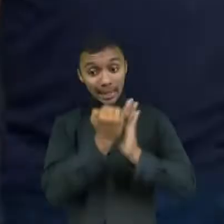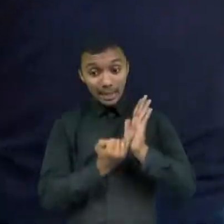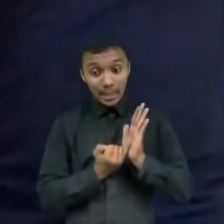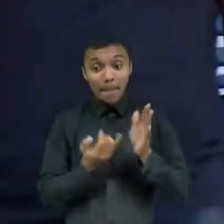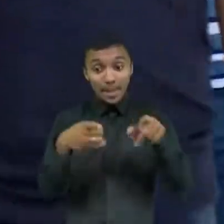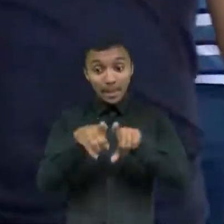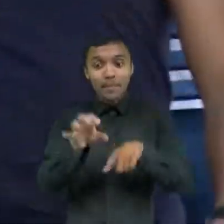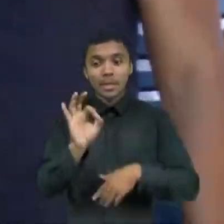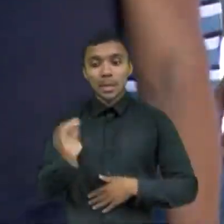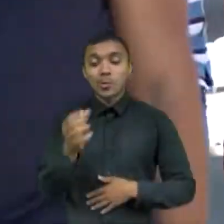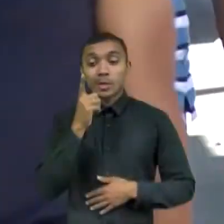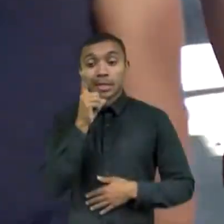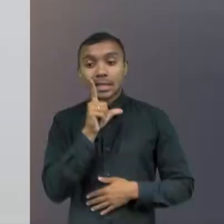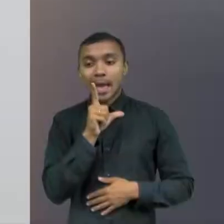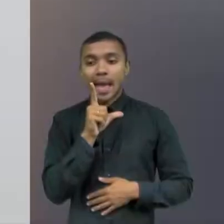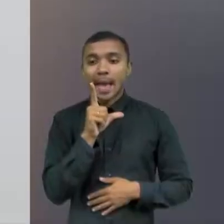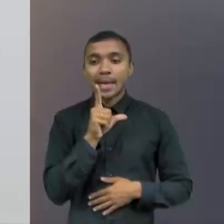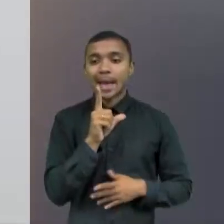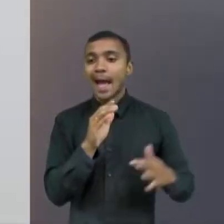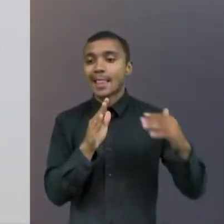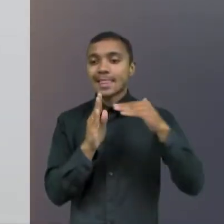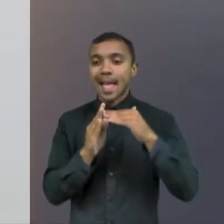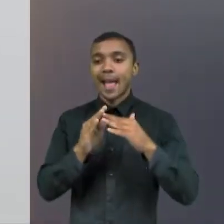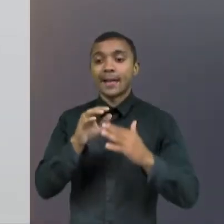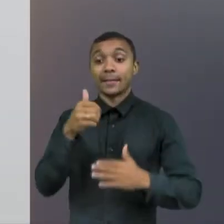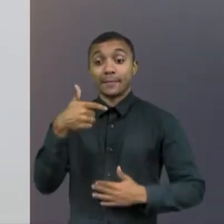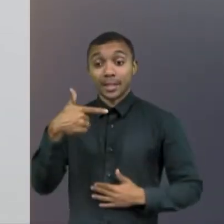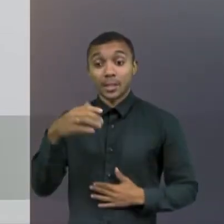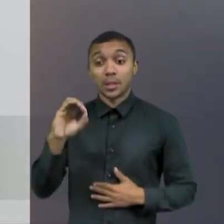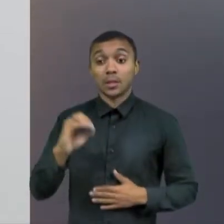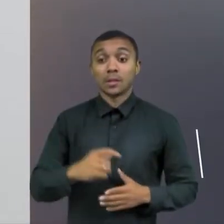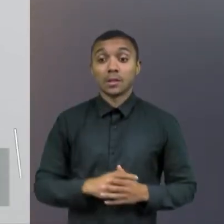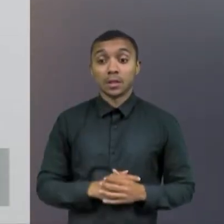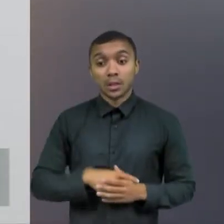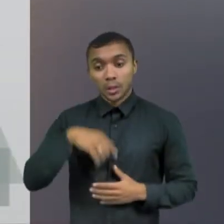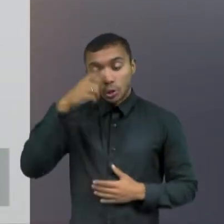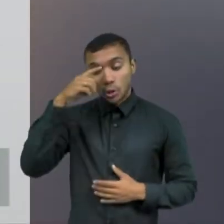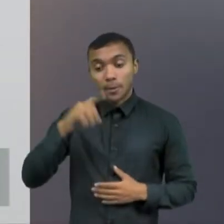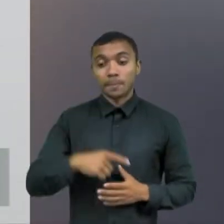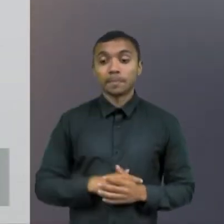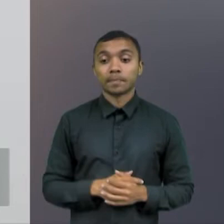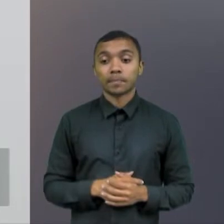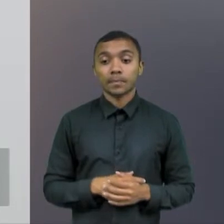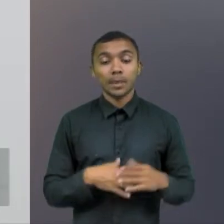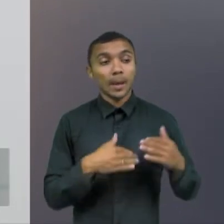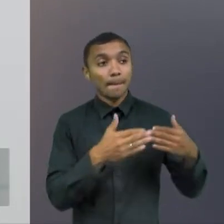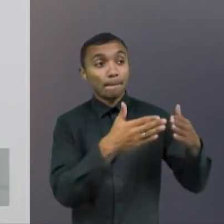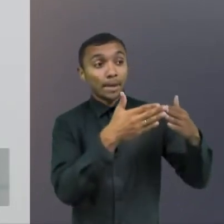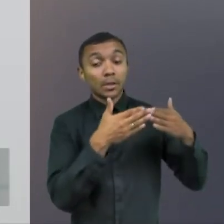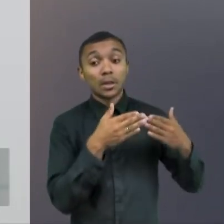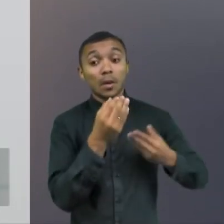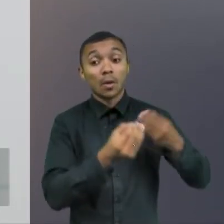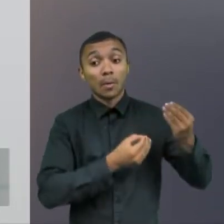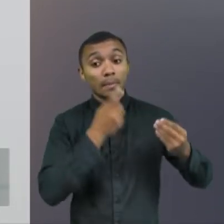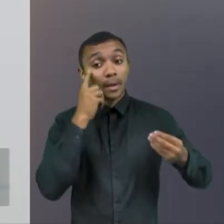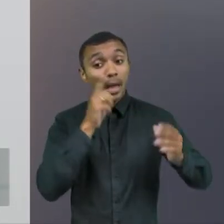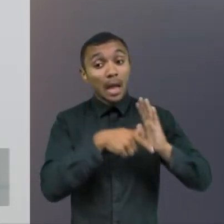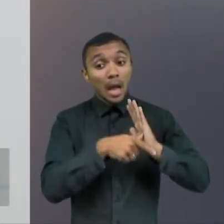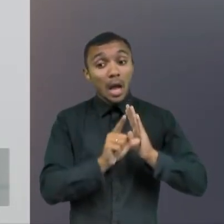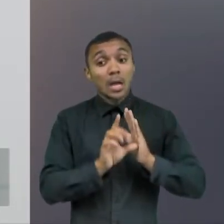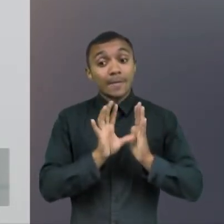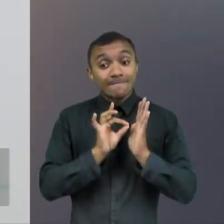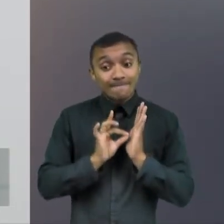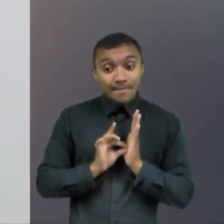estendido para 20 dias. Essa licença tem início a partir do momento em que o fato gerador